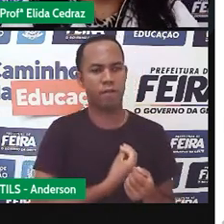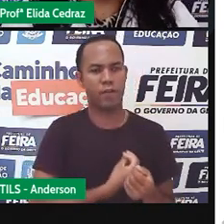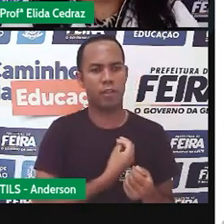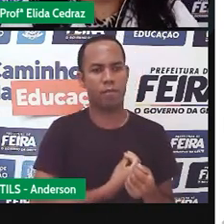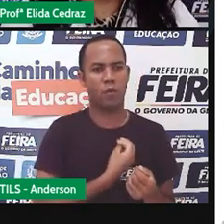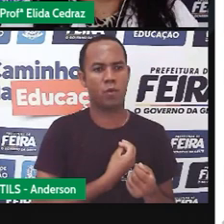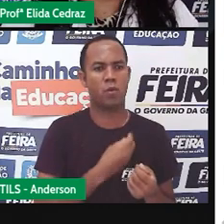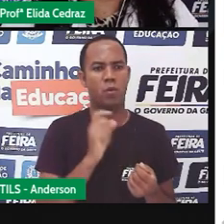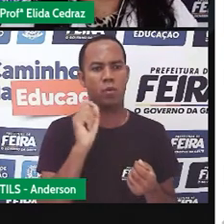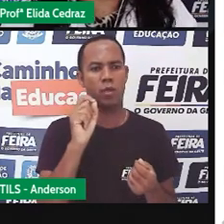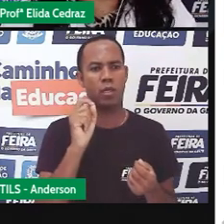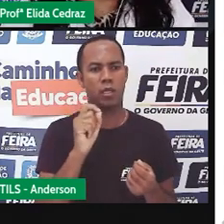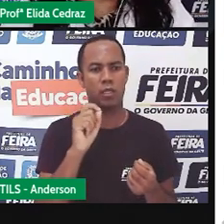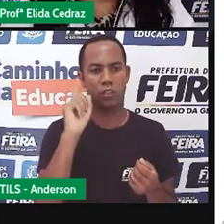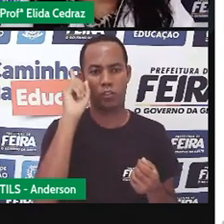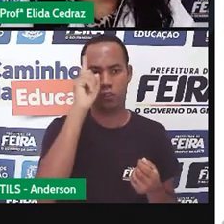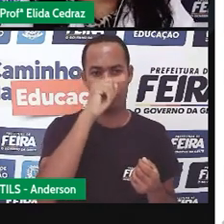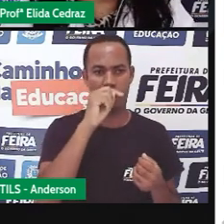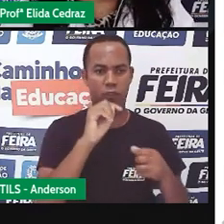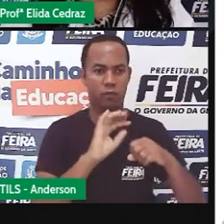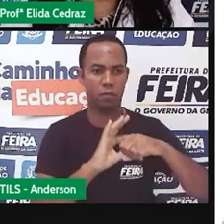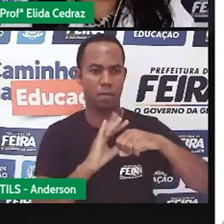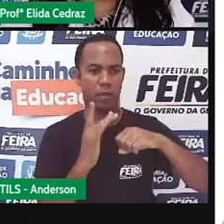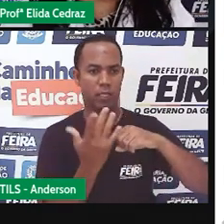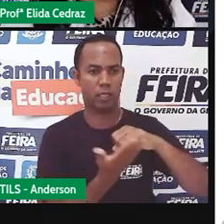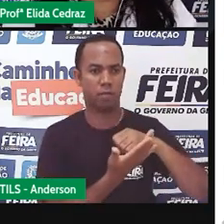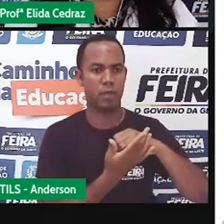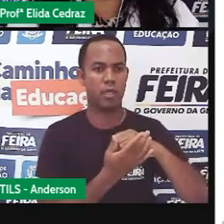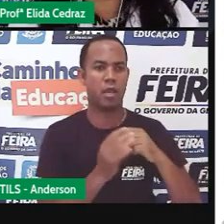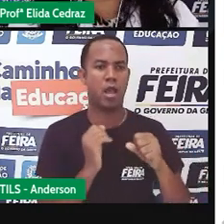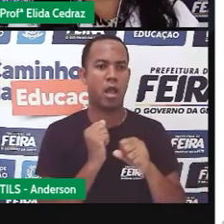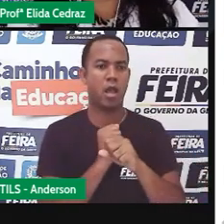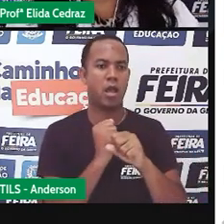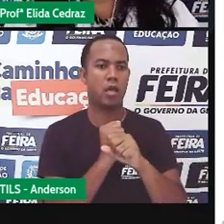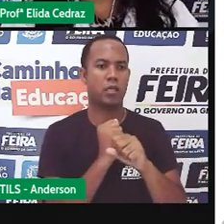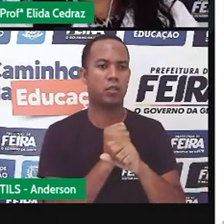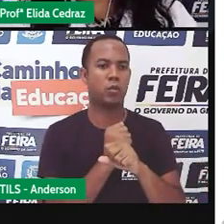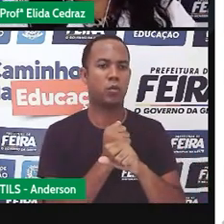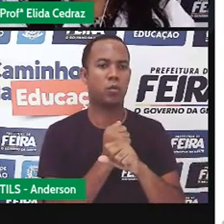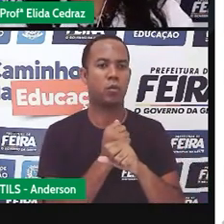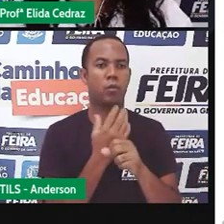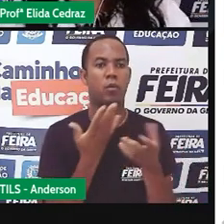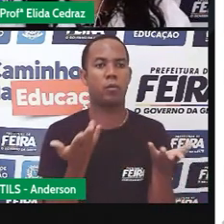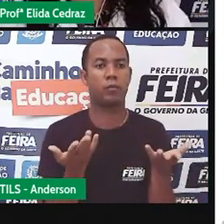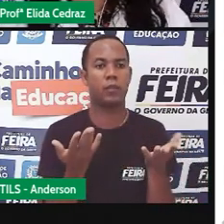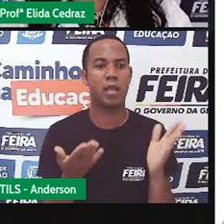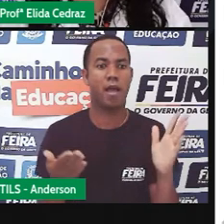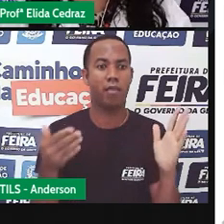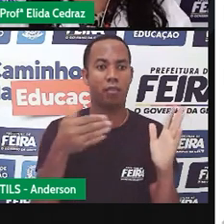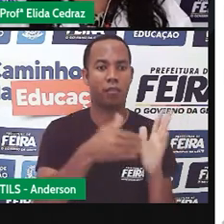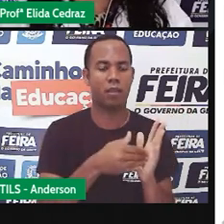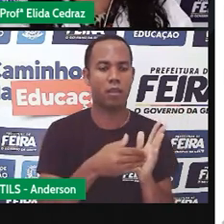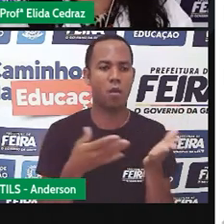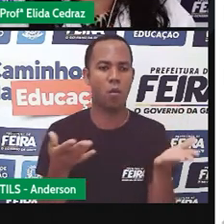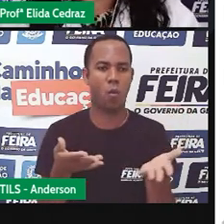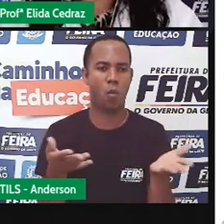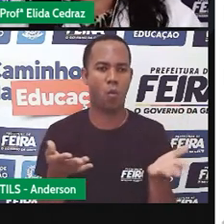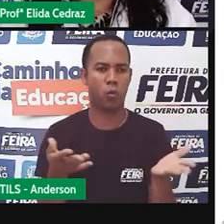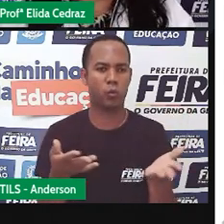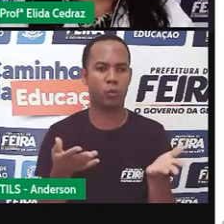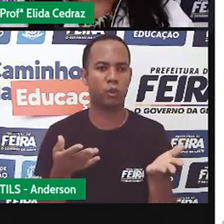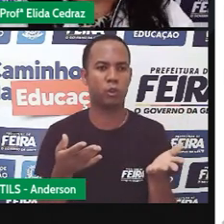pandemia e nós, durante o ano de 2020, até hoje onde nós estamos,